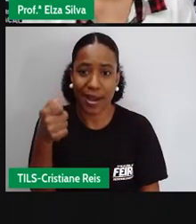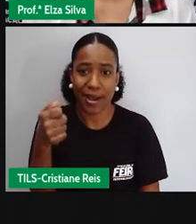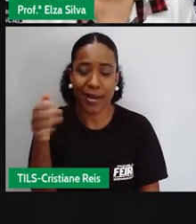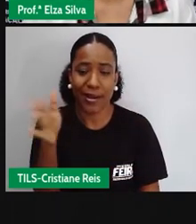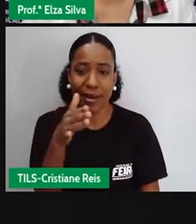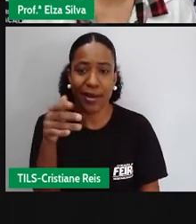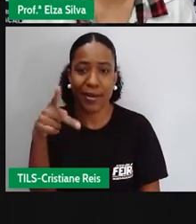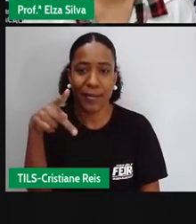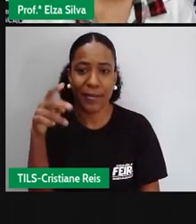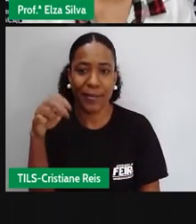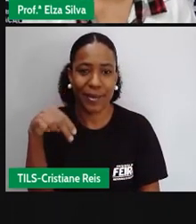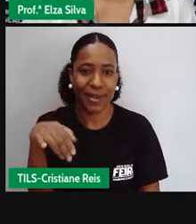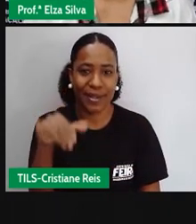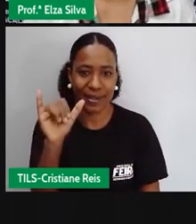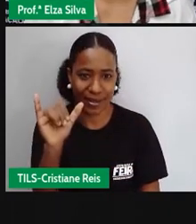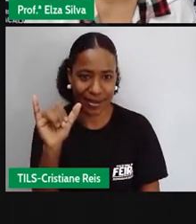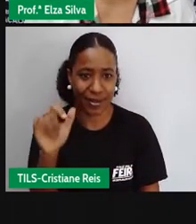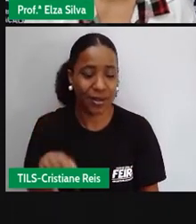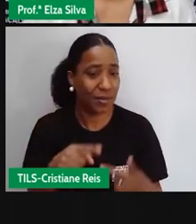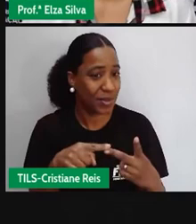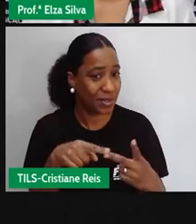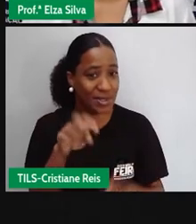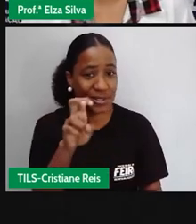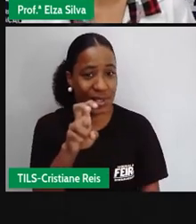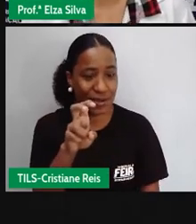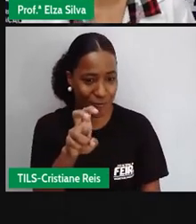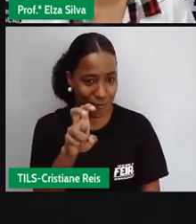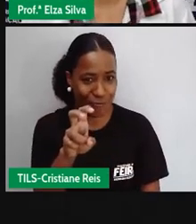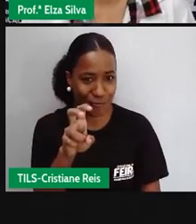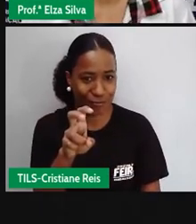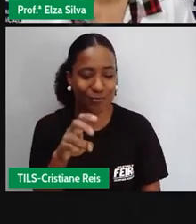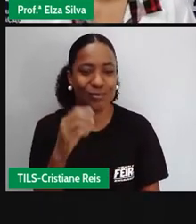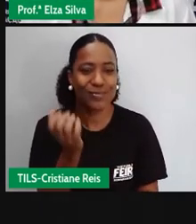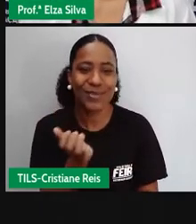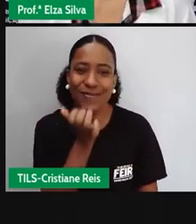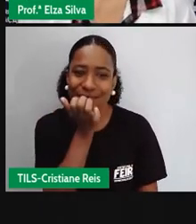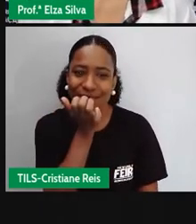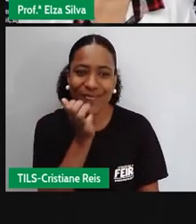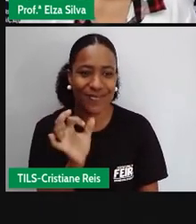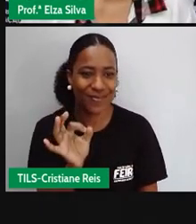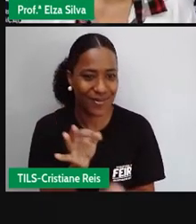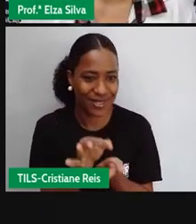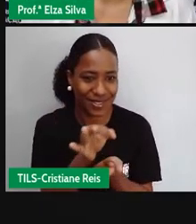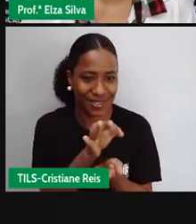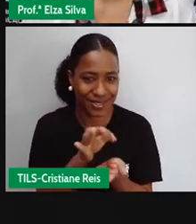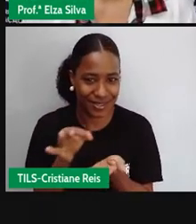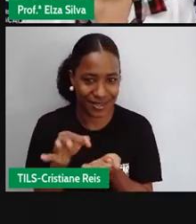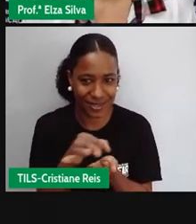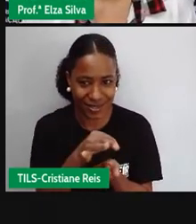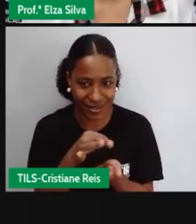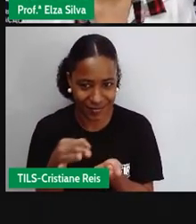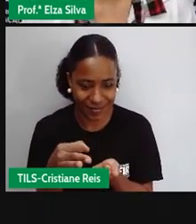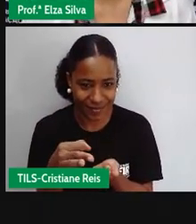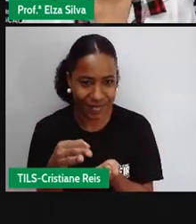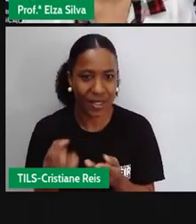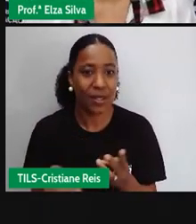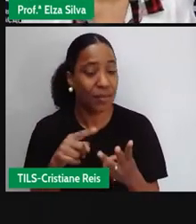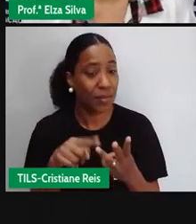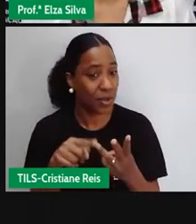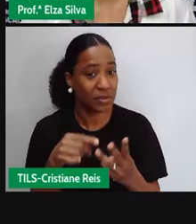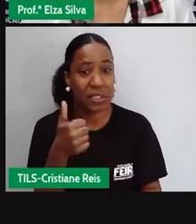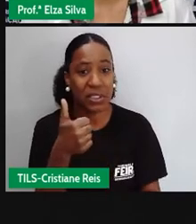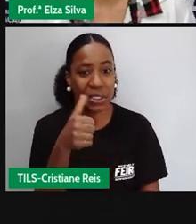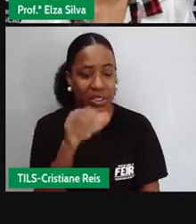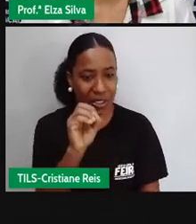5 centavos, 5 centavos, a níquel. 10 centavos, 10 centavos,